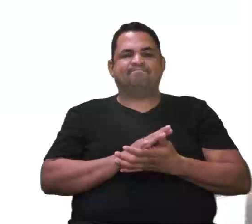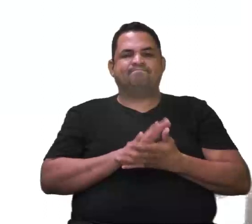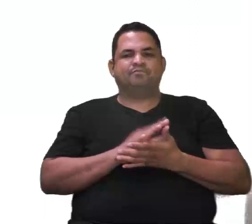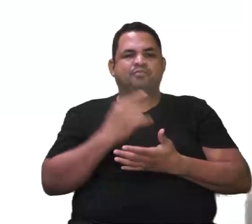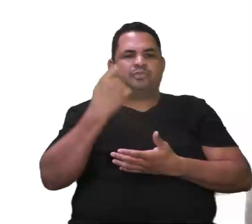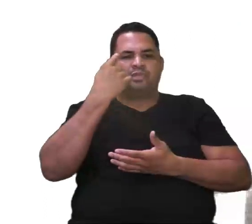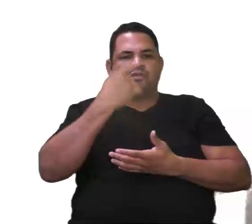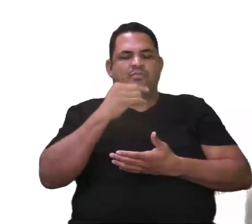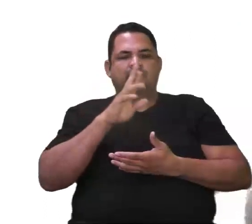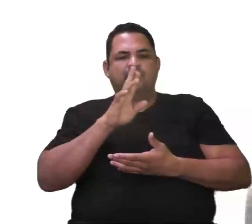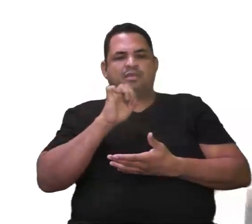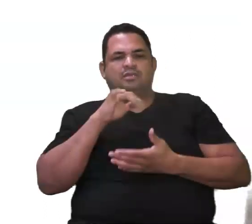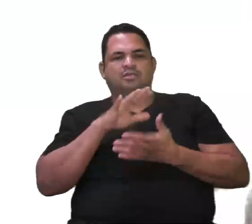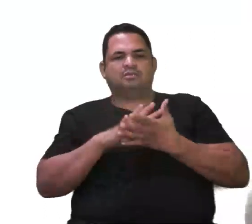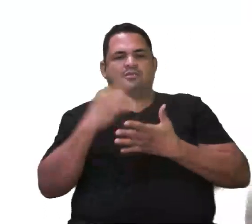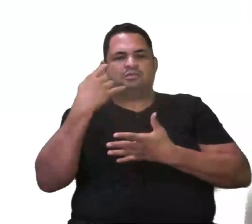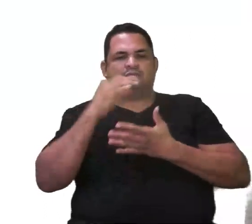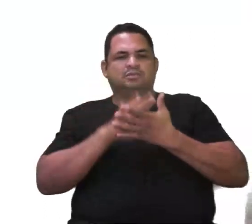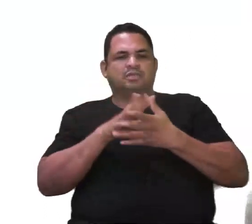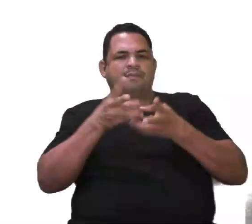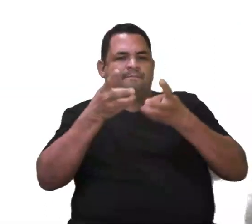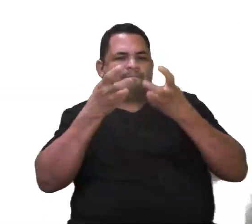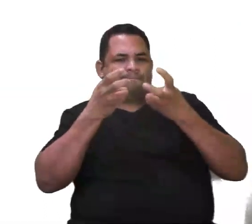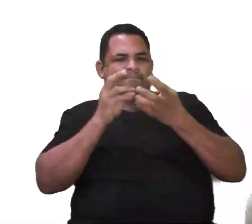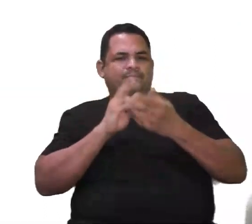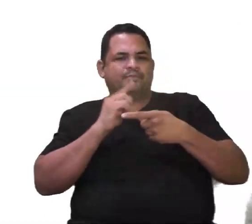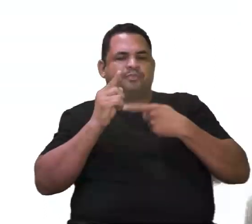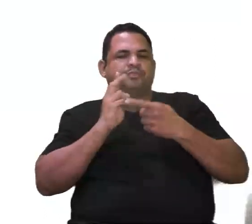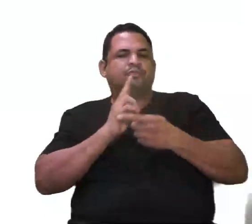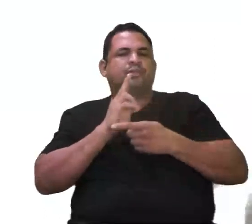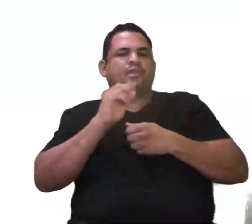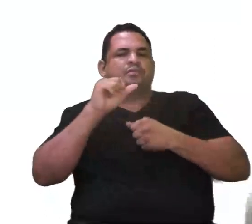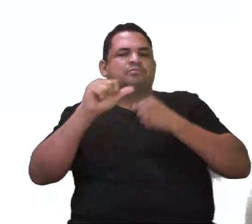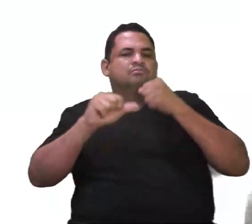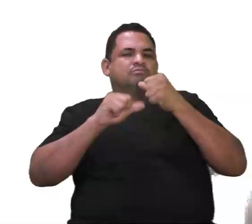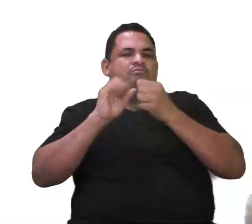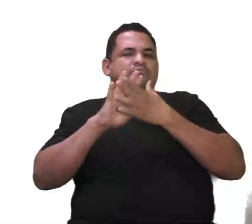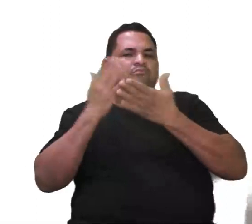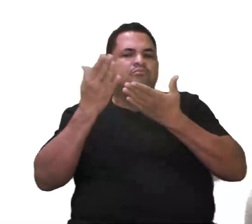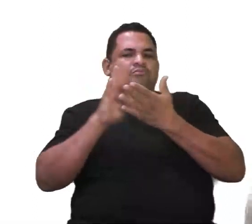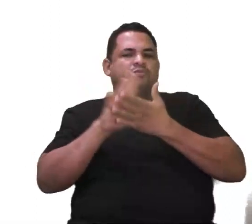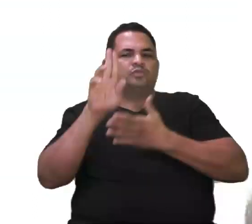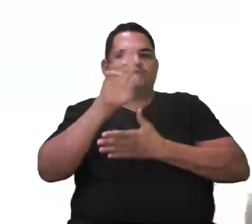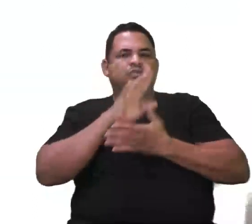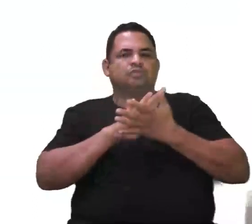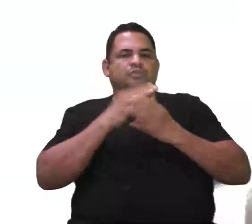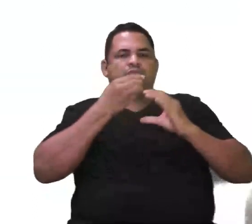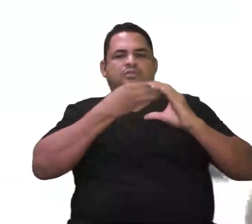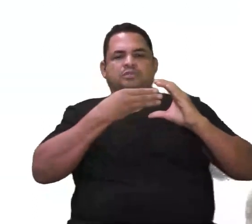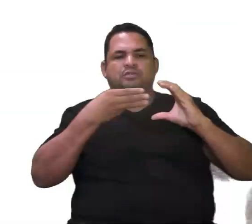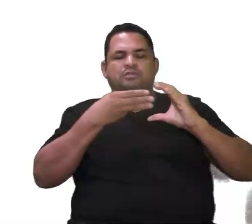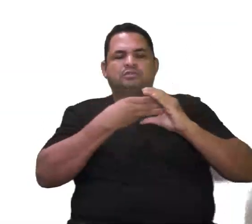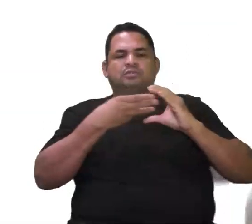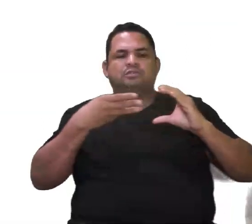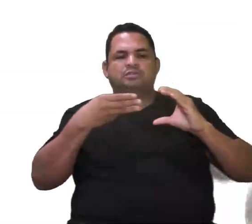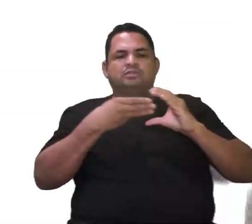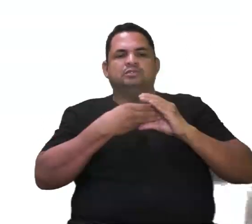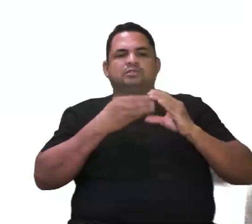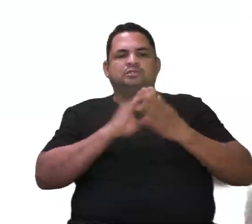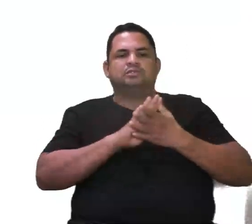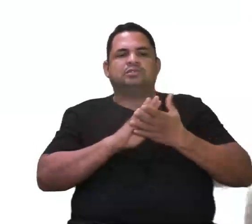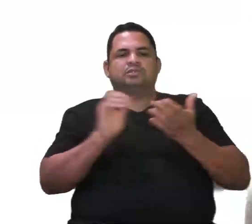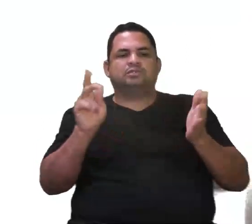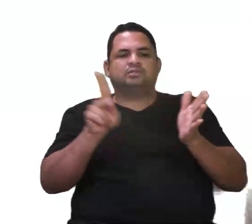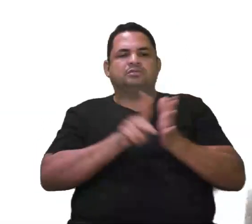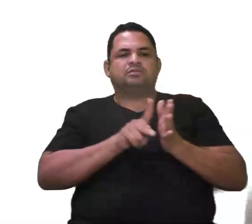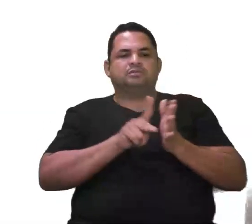retina que detecta e processa os sinais, utilizando células especializadas. Os bastonetes